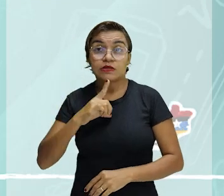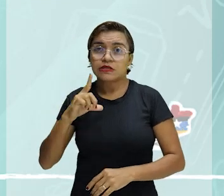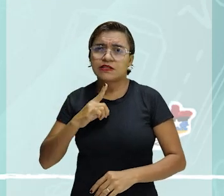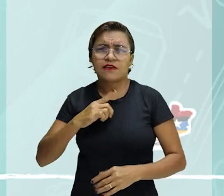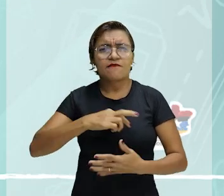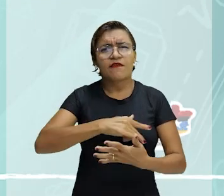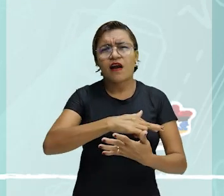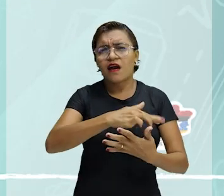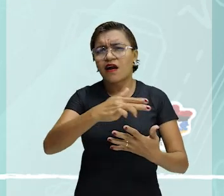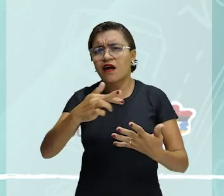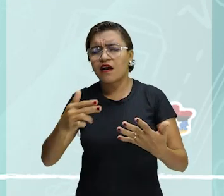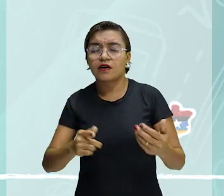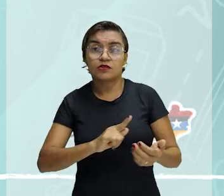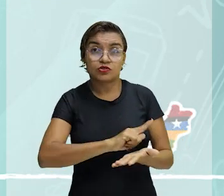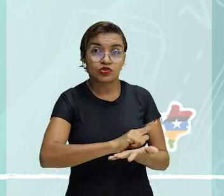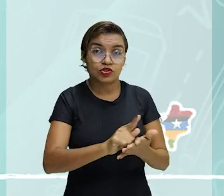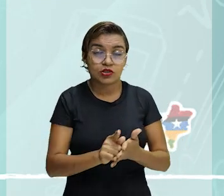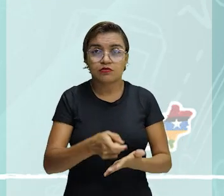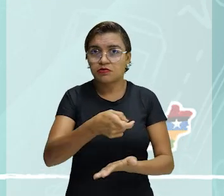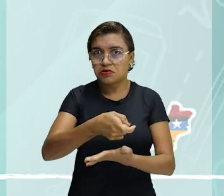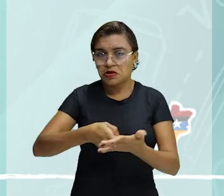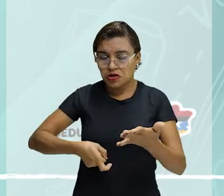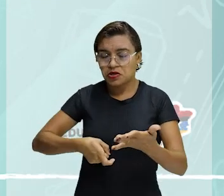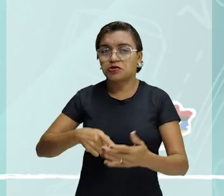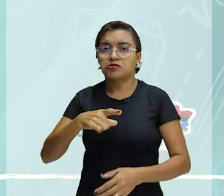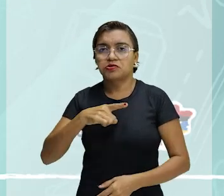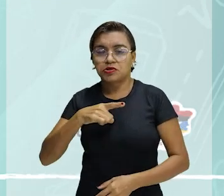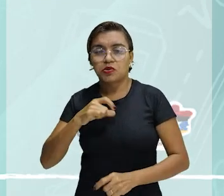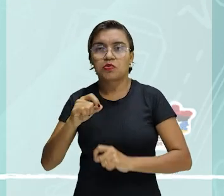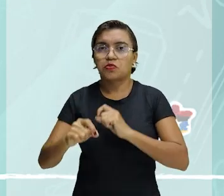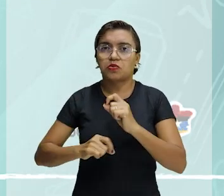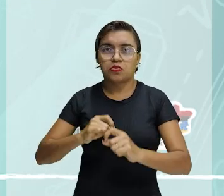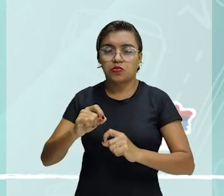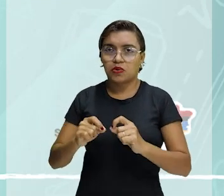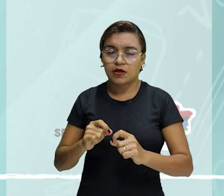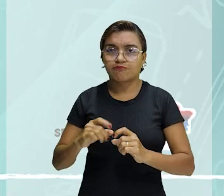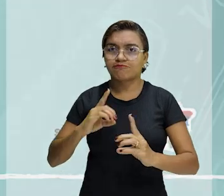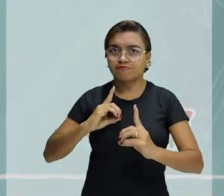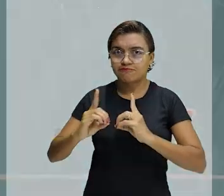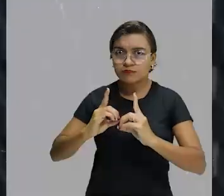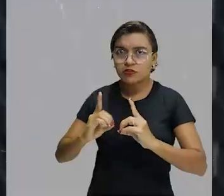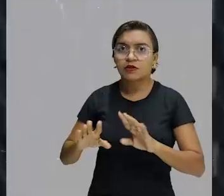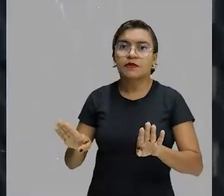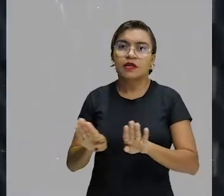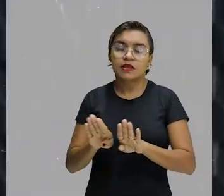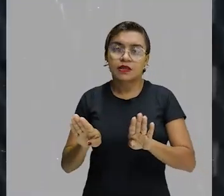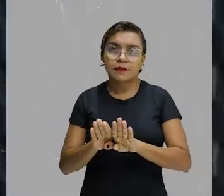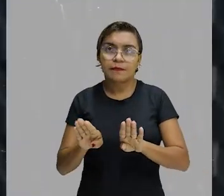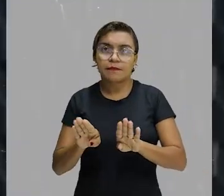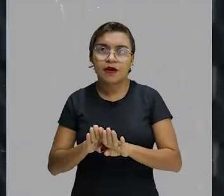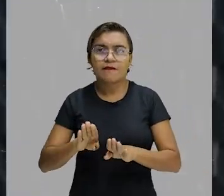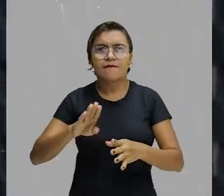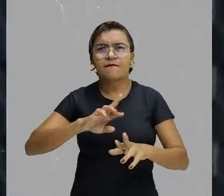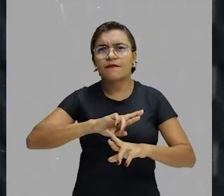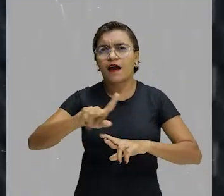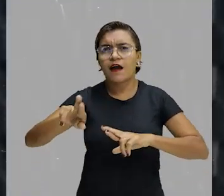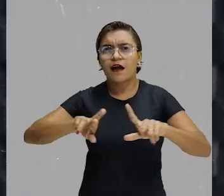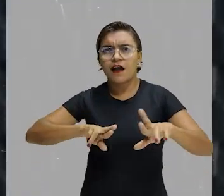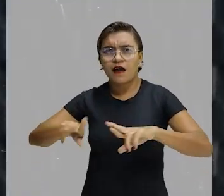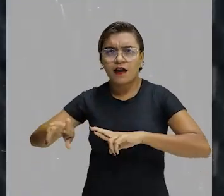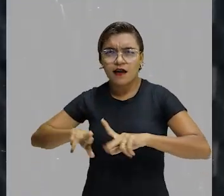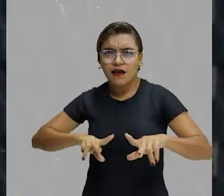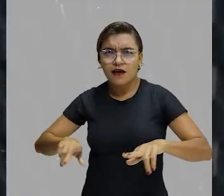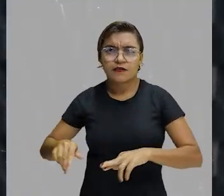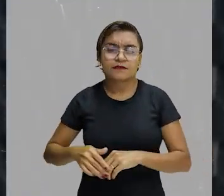uma infinidade de gêneros. Textos marcados, sobretudo, pelo dinamismo e pela versatilidade. Então,